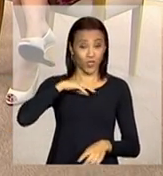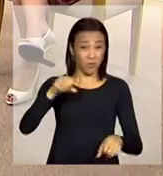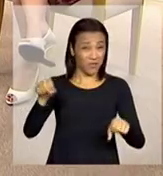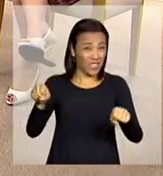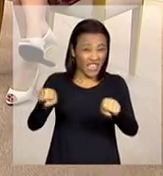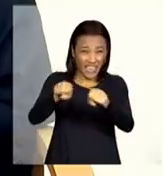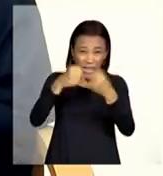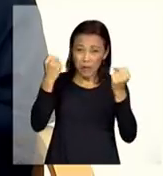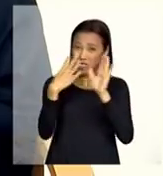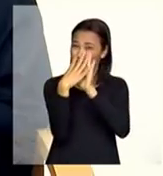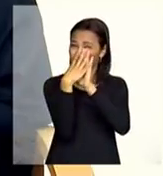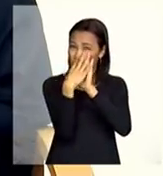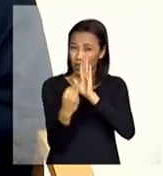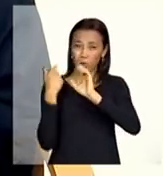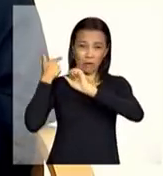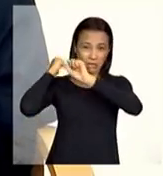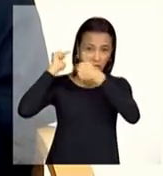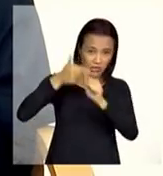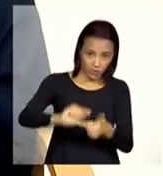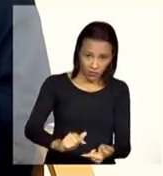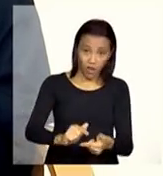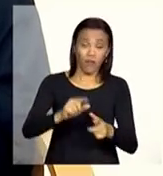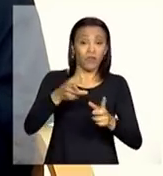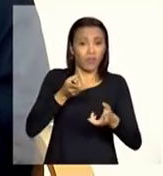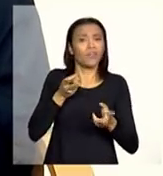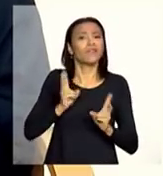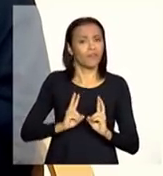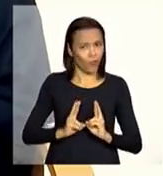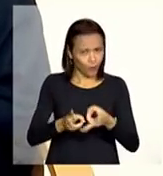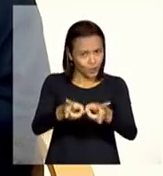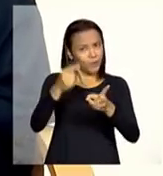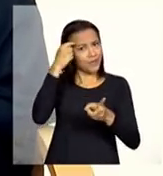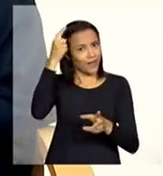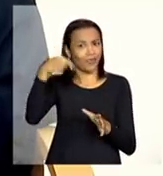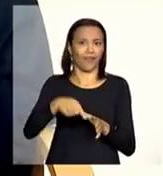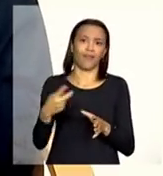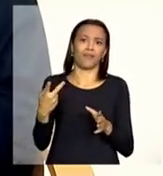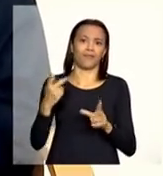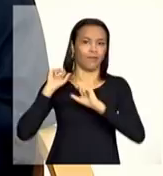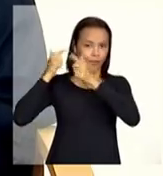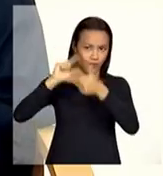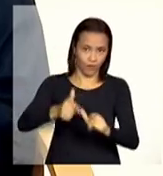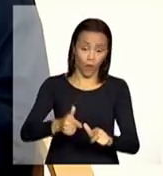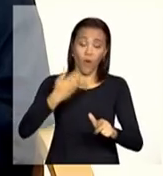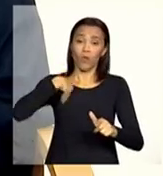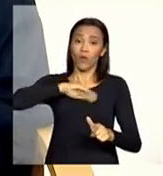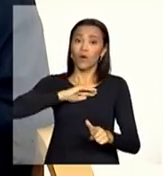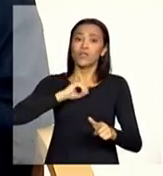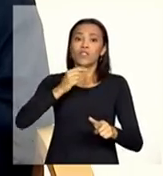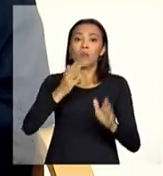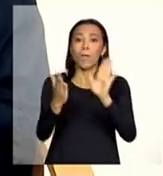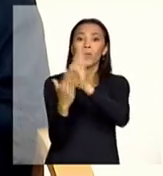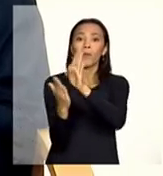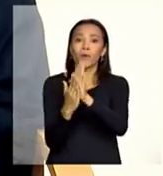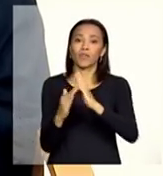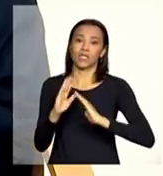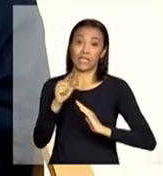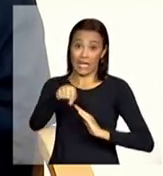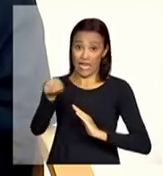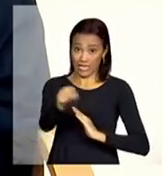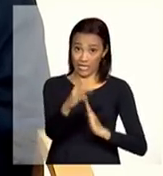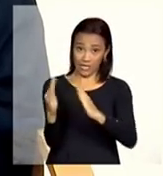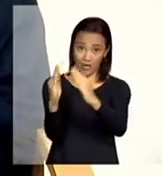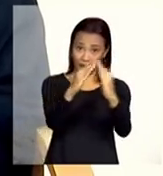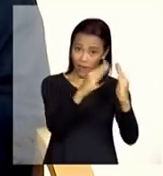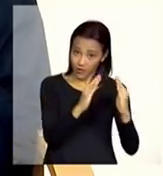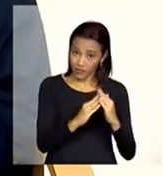isso porque ainda há serviços que ainda mantém essa lógica e que nós estamos com essa proposta das residências inclusivas mudando essa